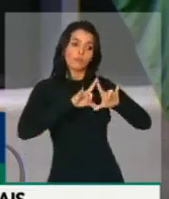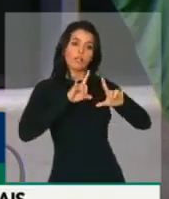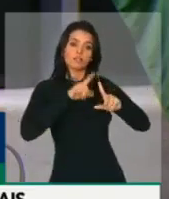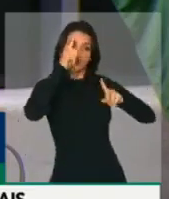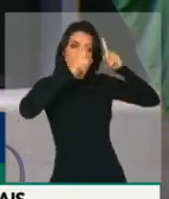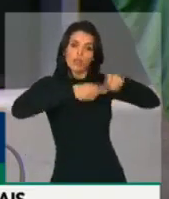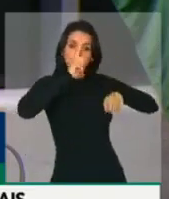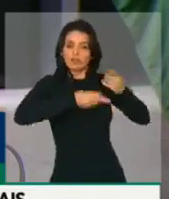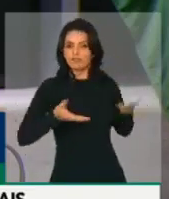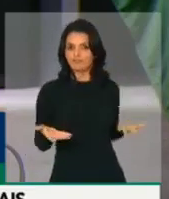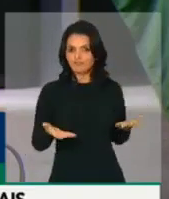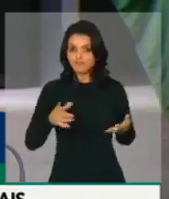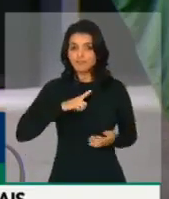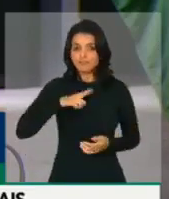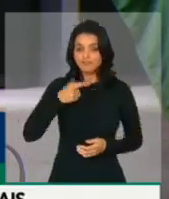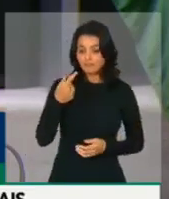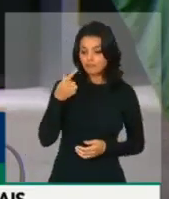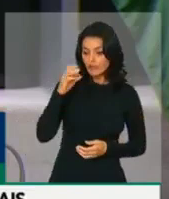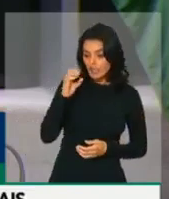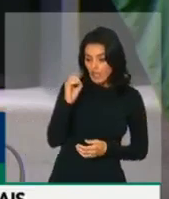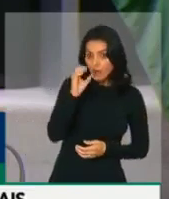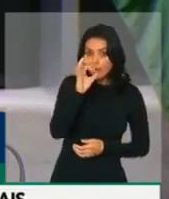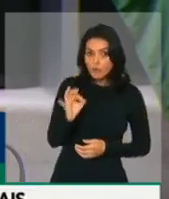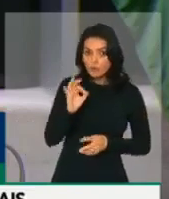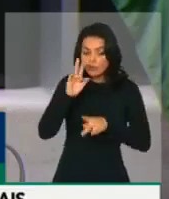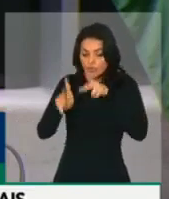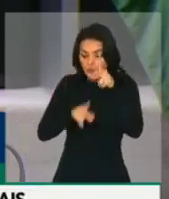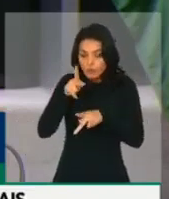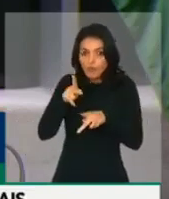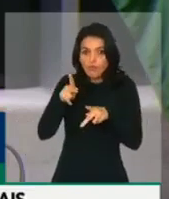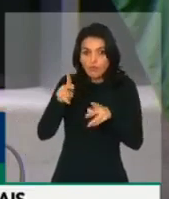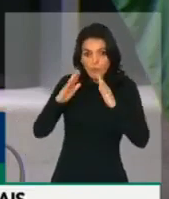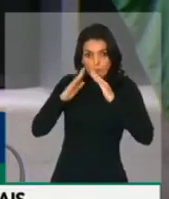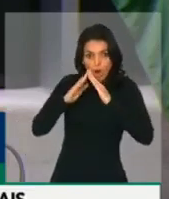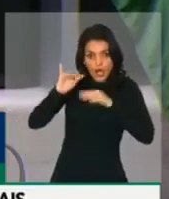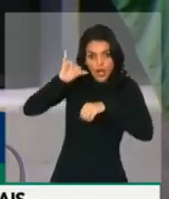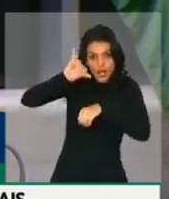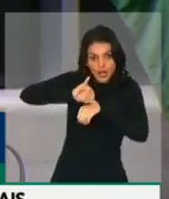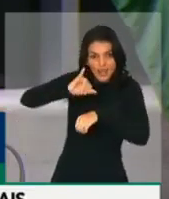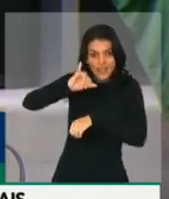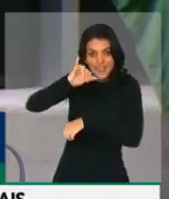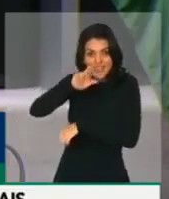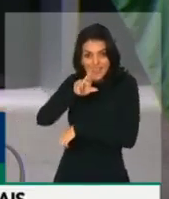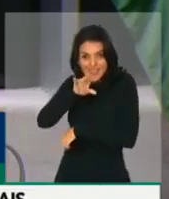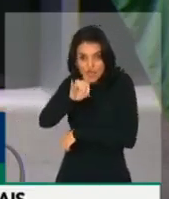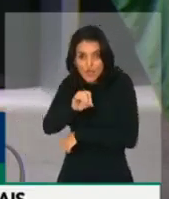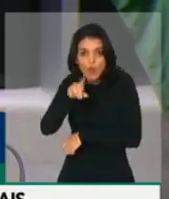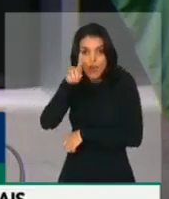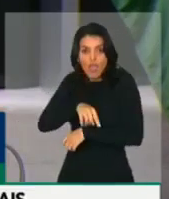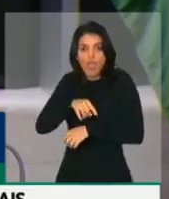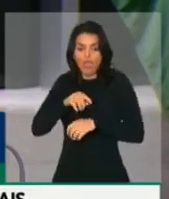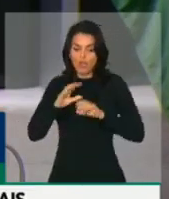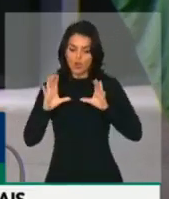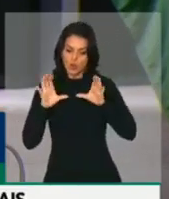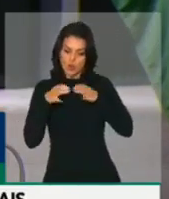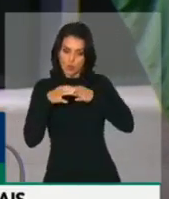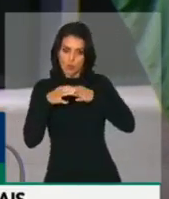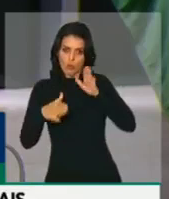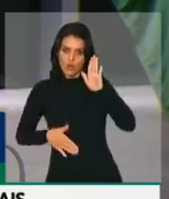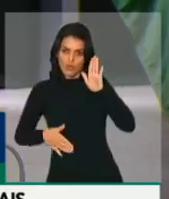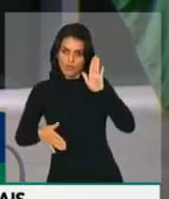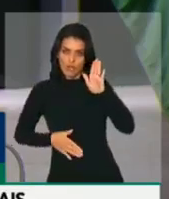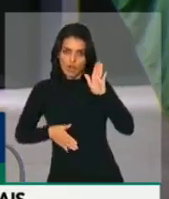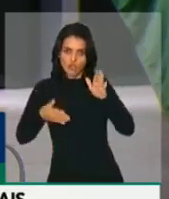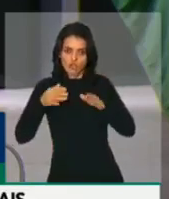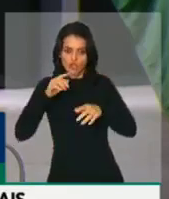que mais de 70% da população está dominado por algum grupo criminoso na cidade